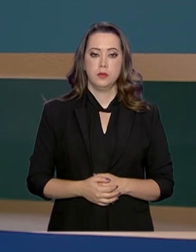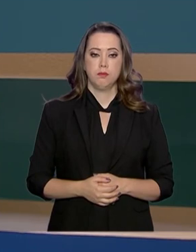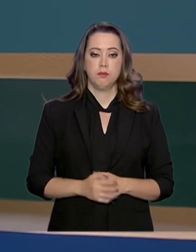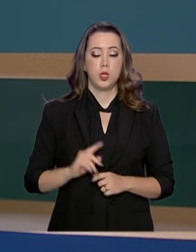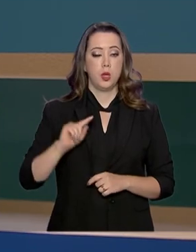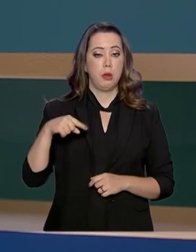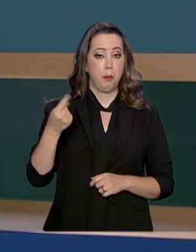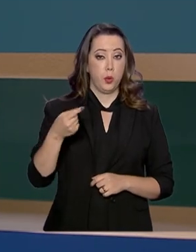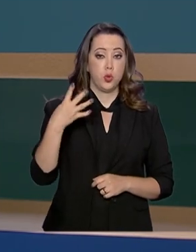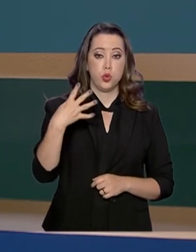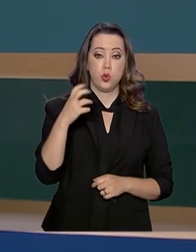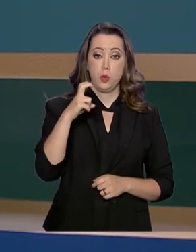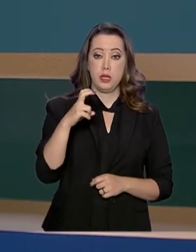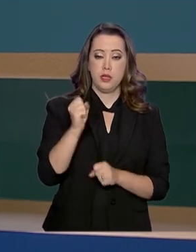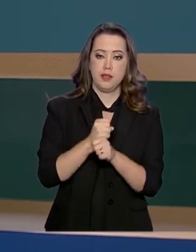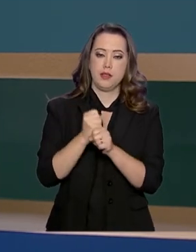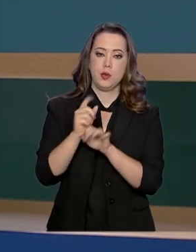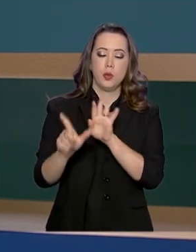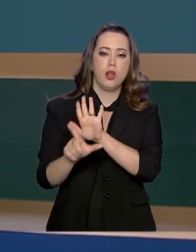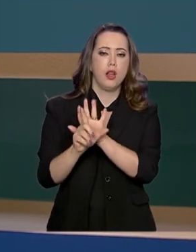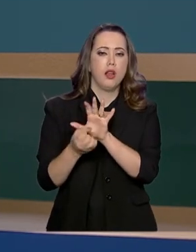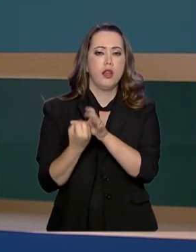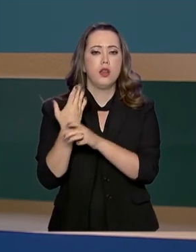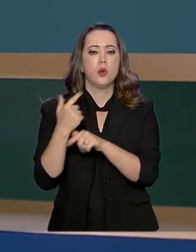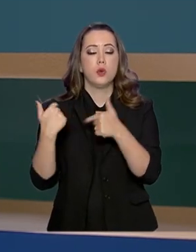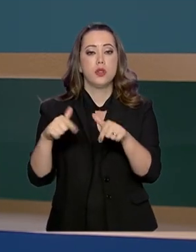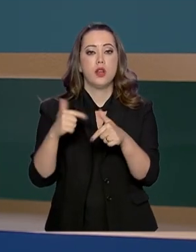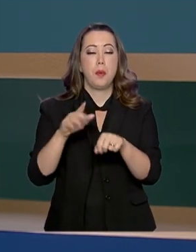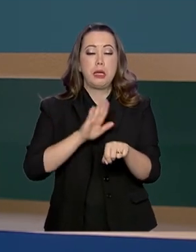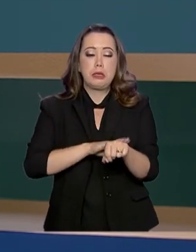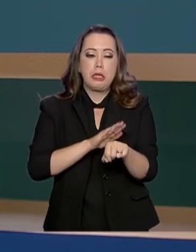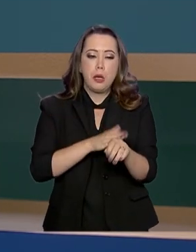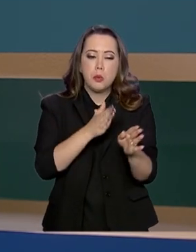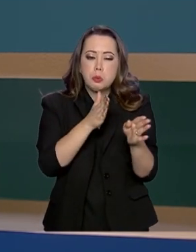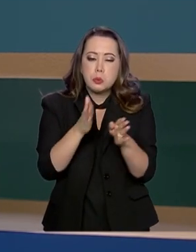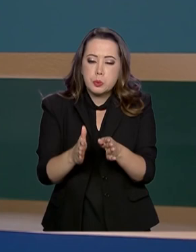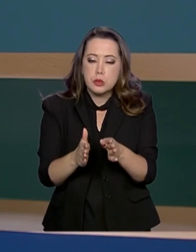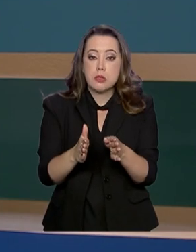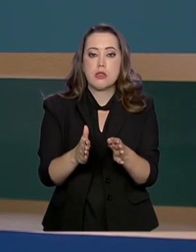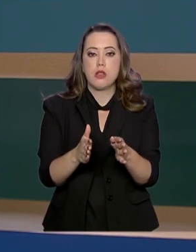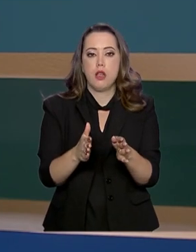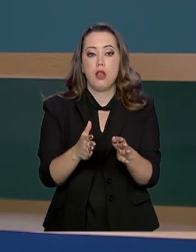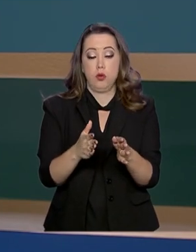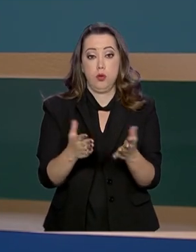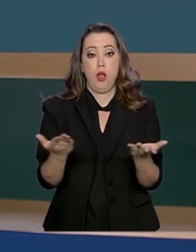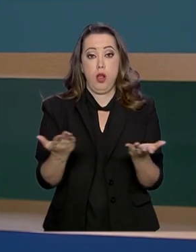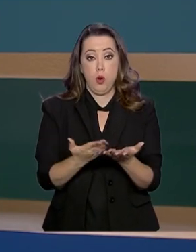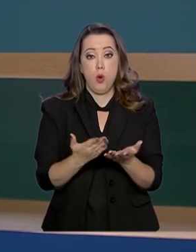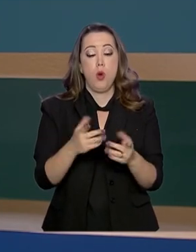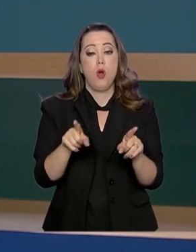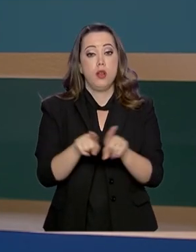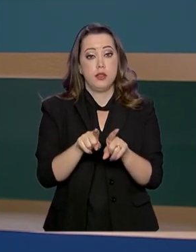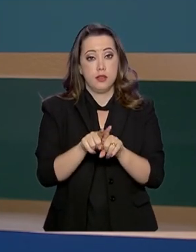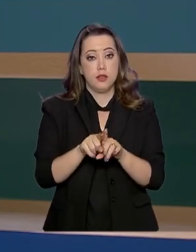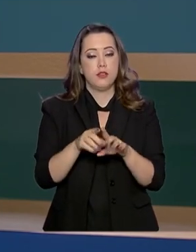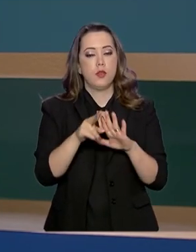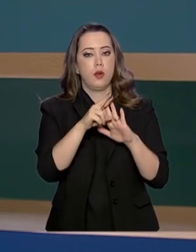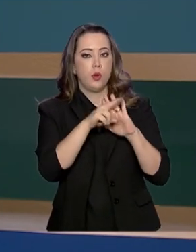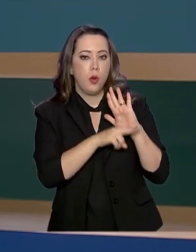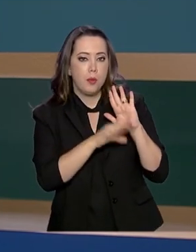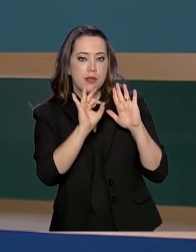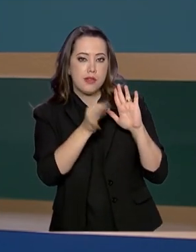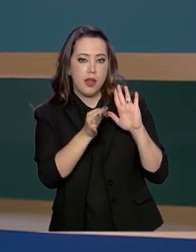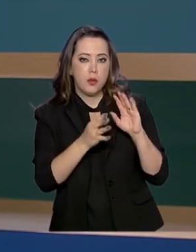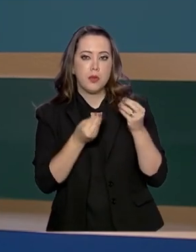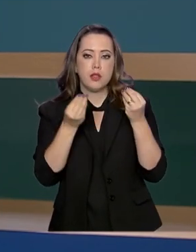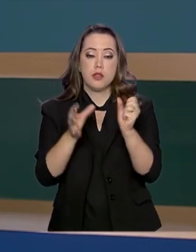Depois de 45 anos da lei que criou o trabalho temporário, a modalidade foi agora regulamentada para dar mais segurança jurídica